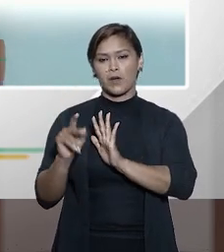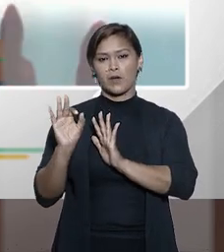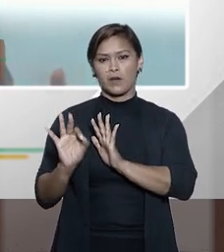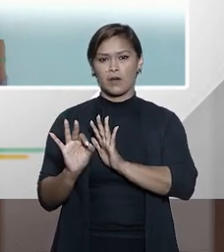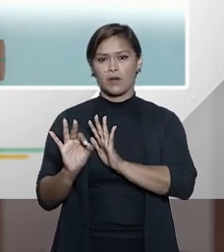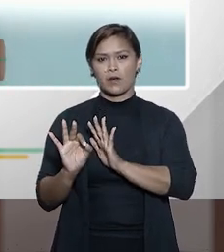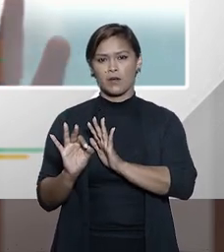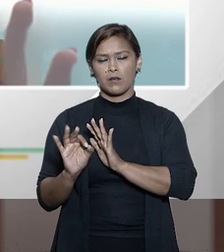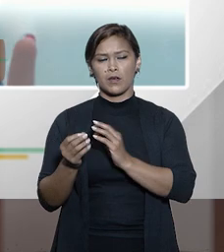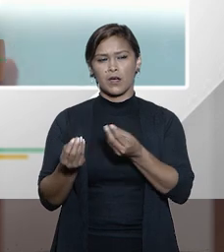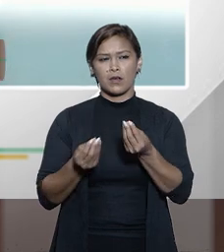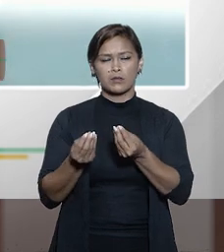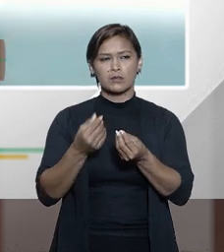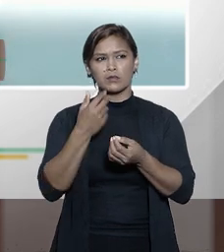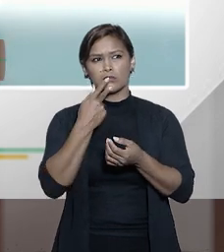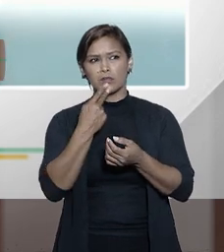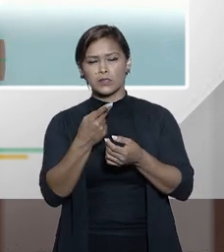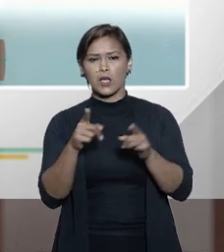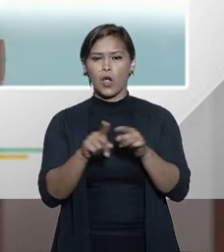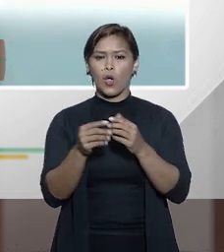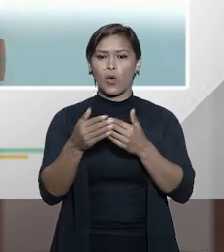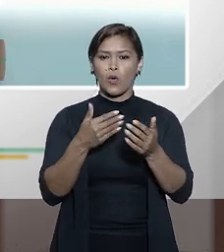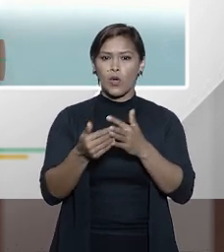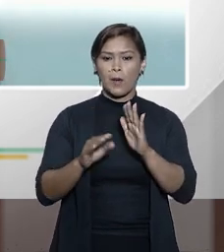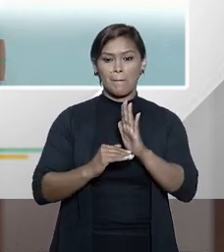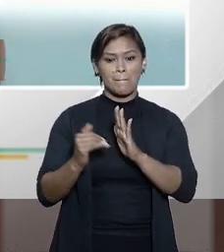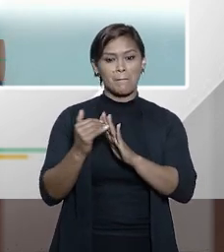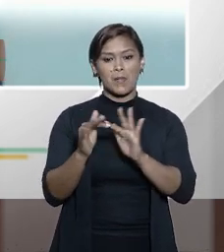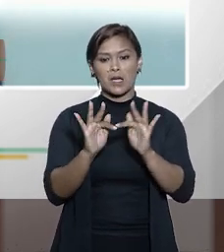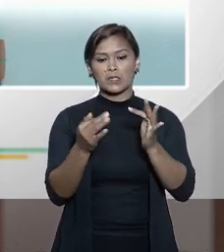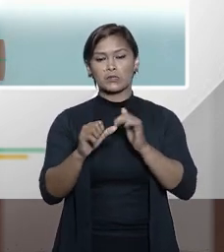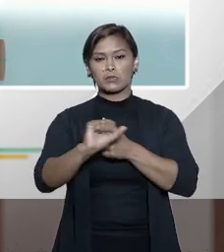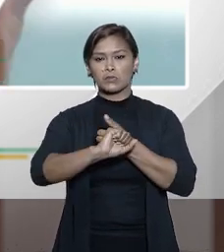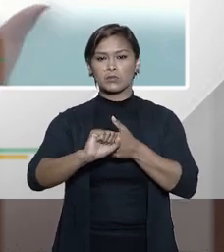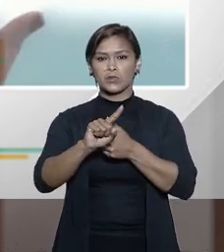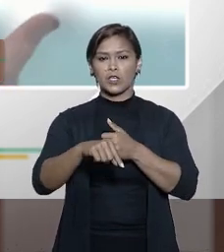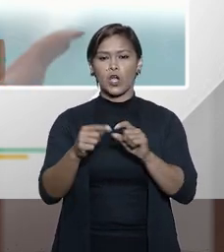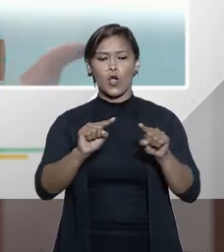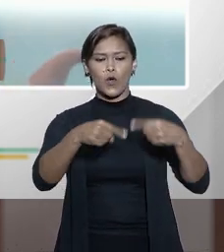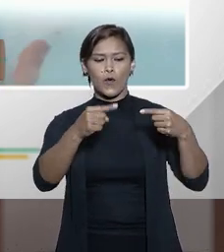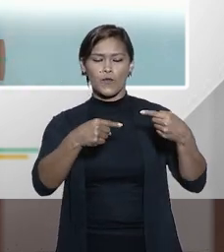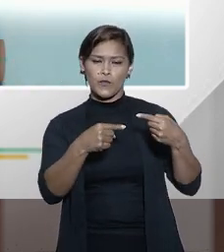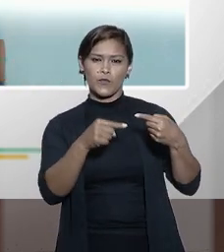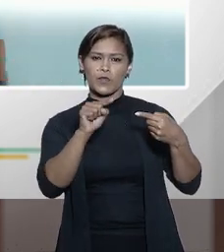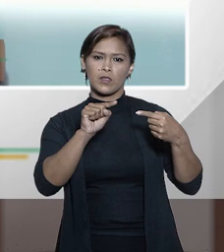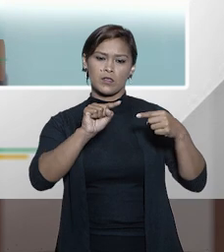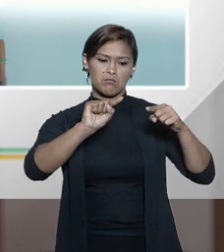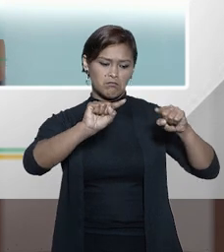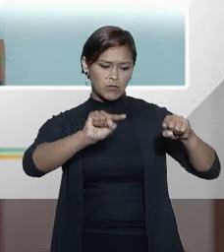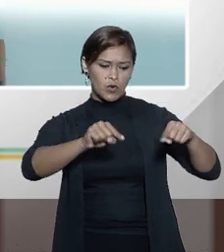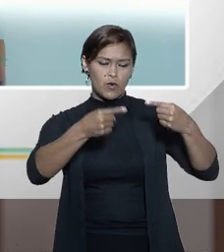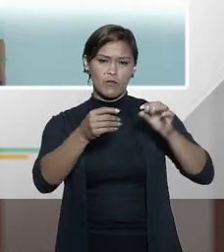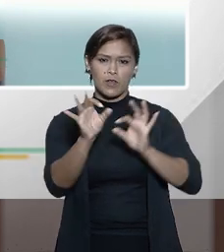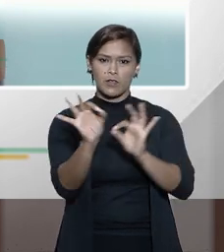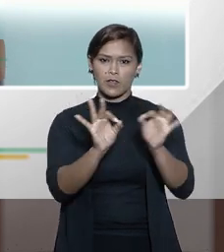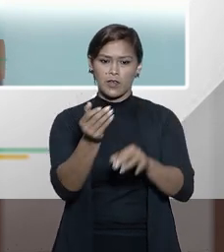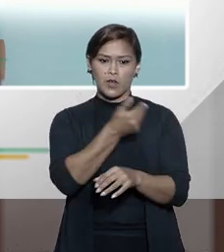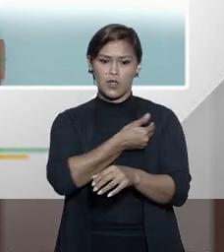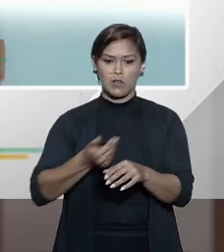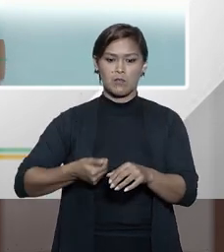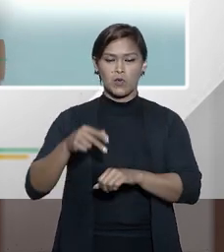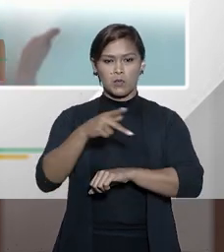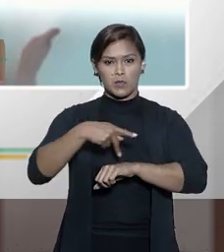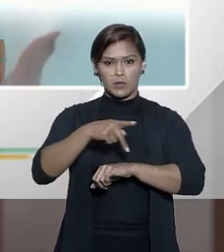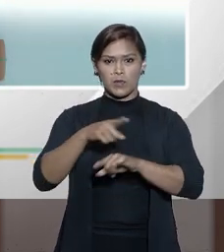de, às vezes de citação, qualquer coisa um pouco mais substantiva, ofenderia a ordem pública